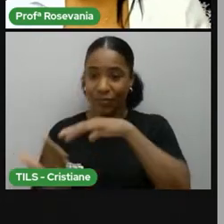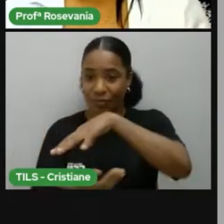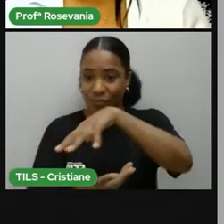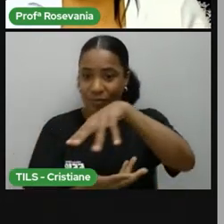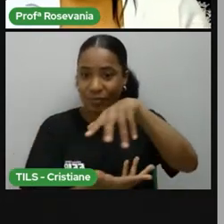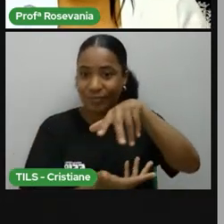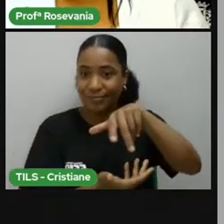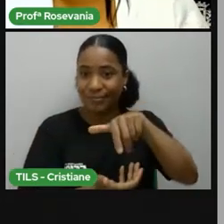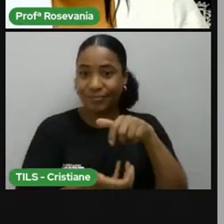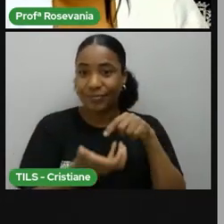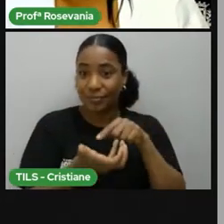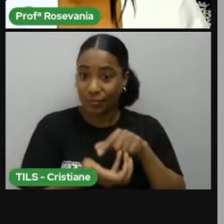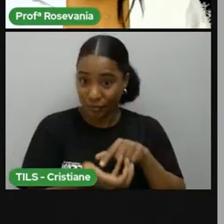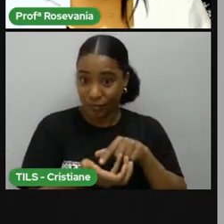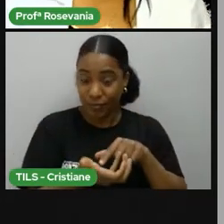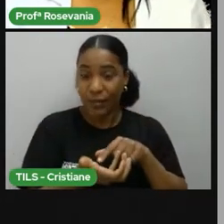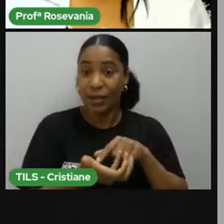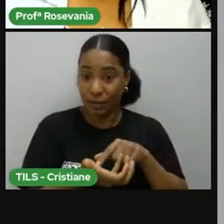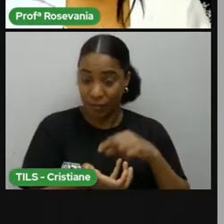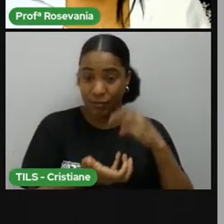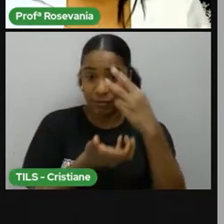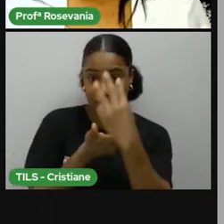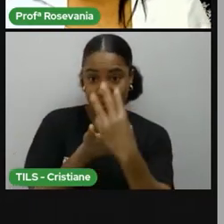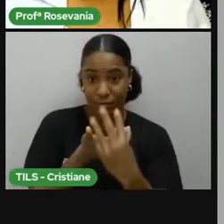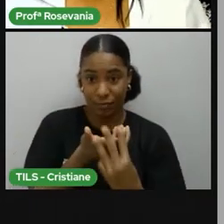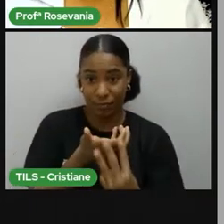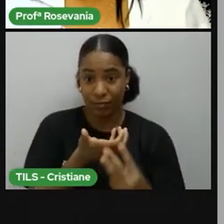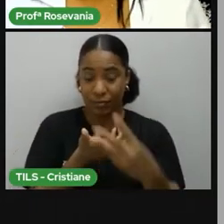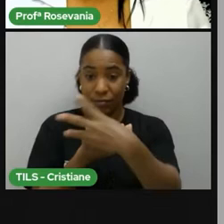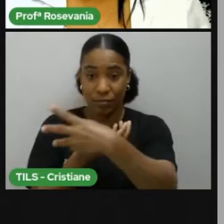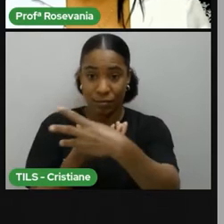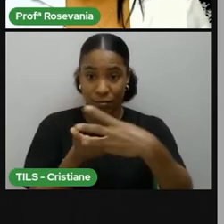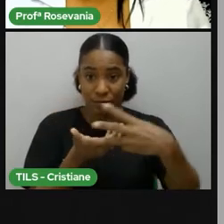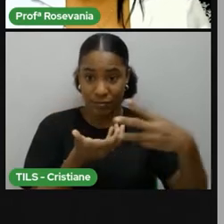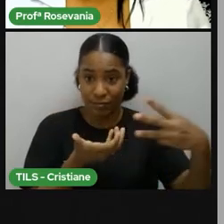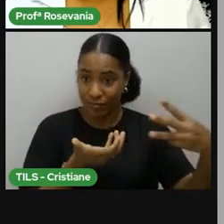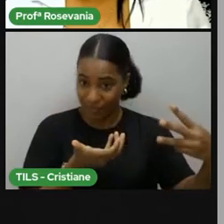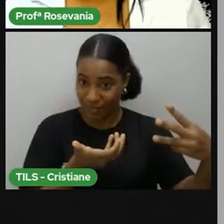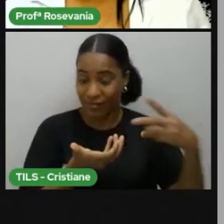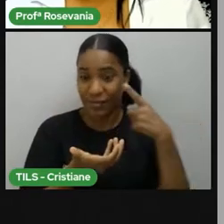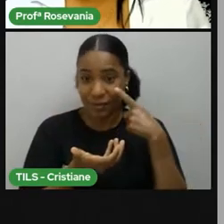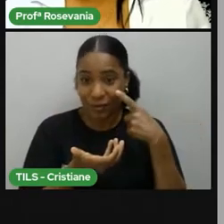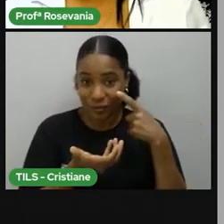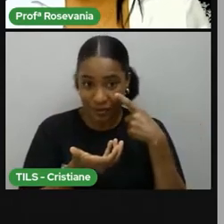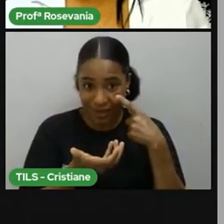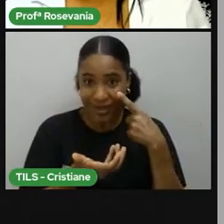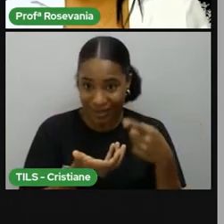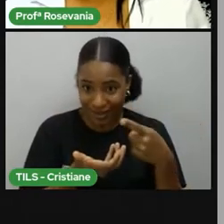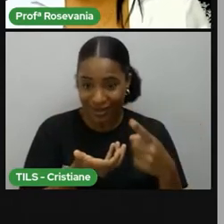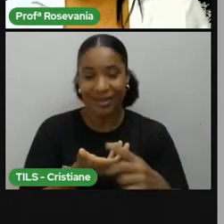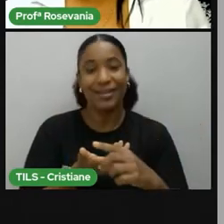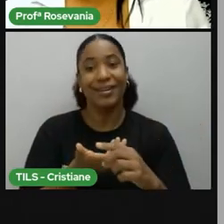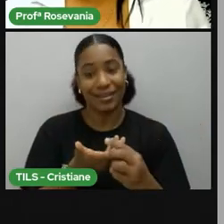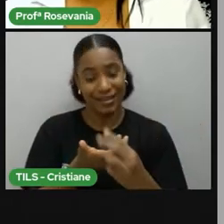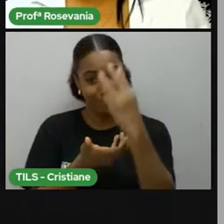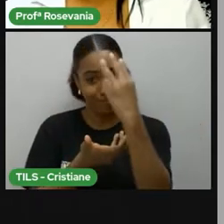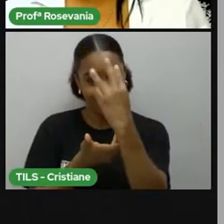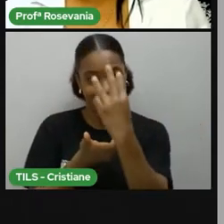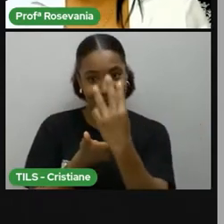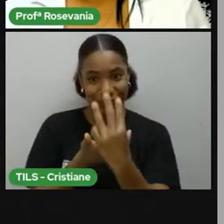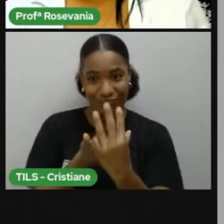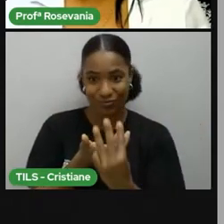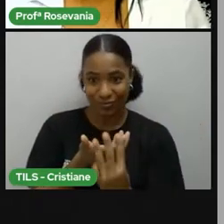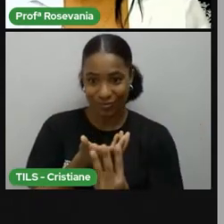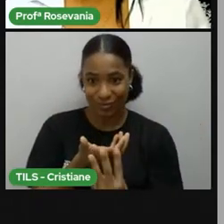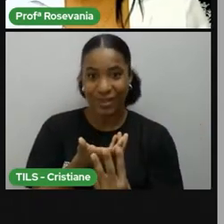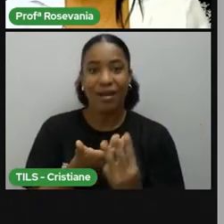nos sentidos horizontal e vertical. Aqui vocês estão vendo, né, o sentido aqui vertical, essas linhas aqui, né, de